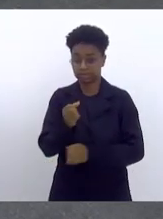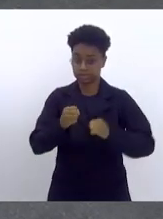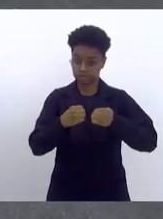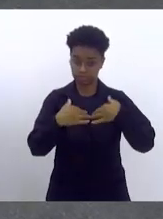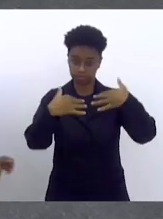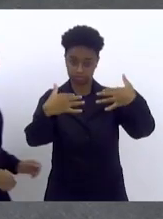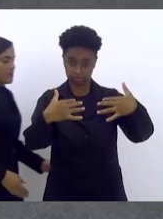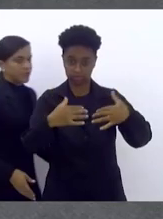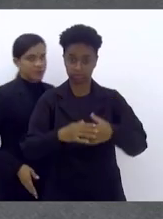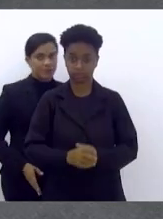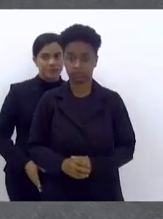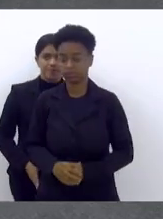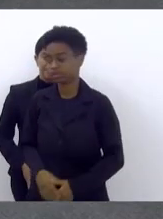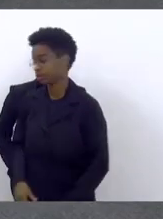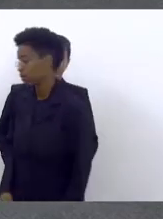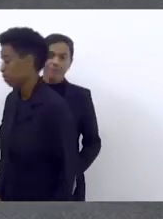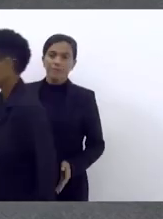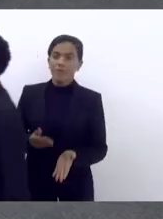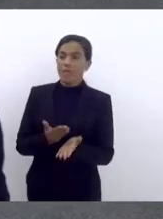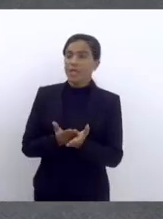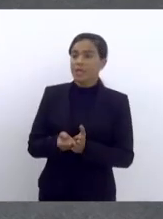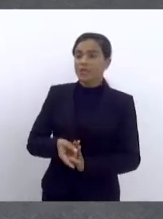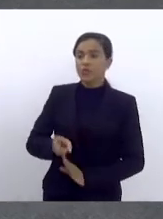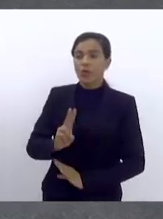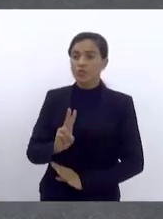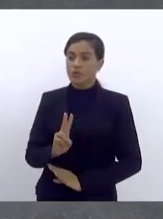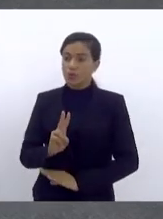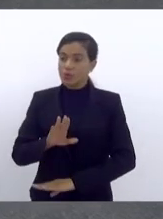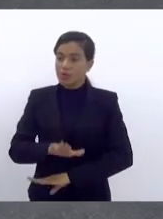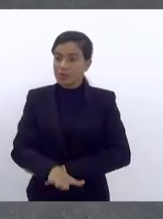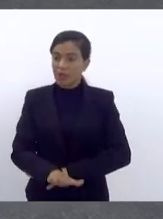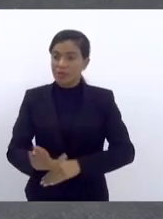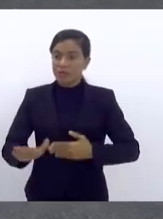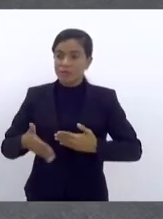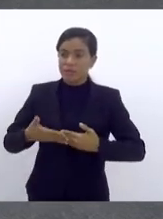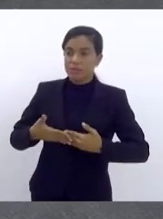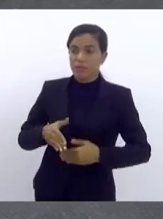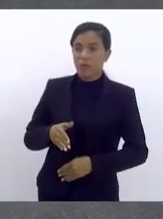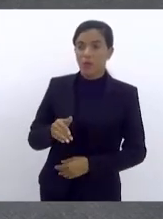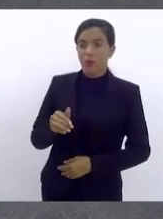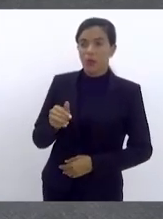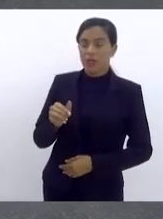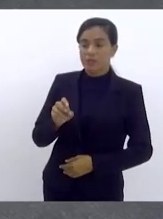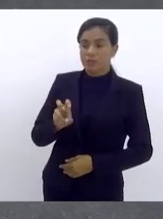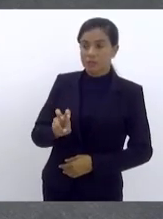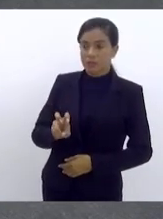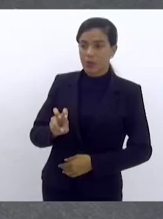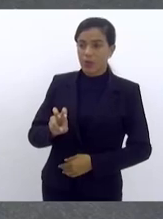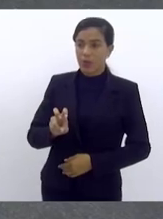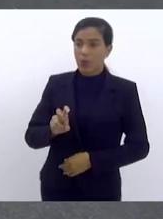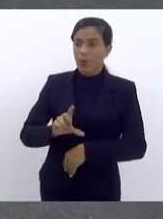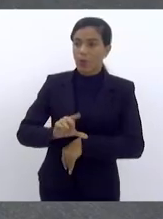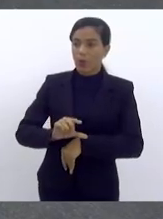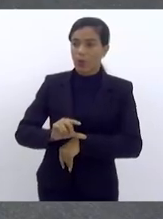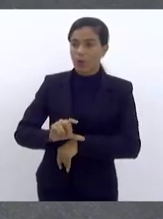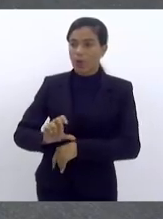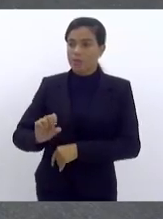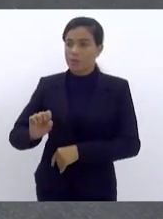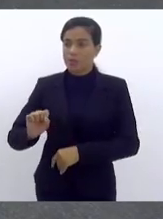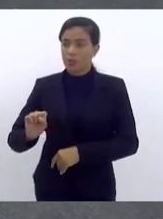ordinária, que, iniciada às 14 horas, encerrou-se às 17 horas e 8 minutos.